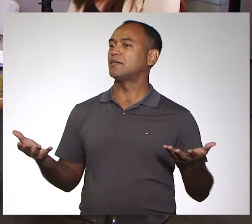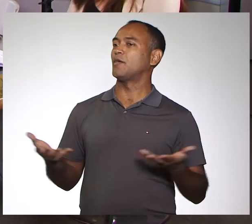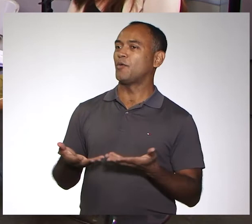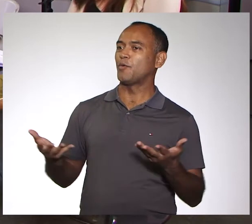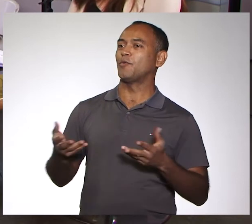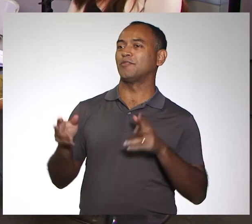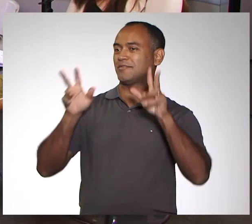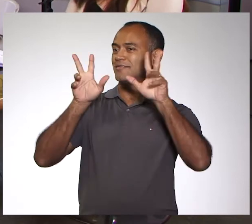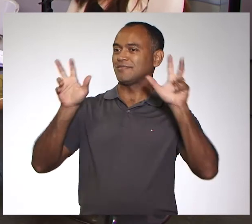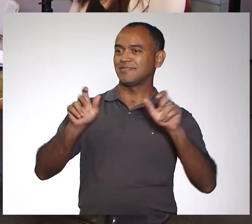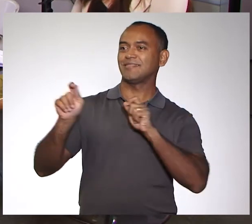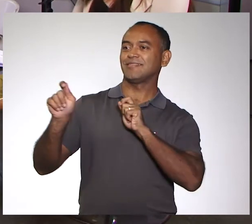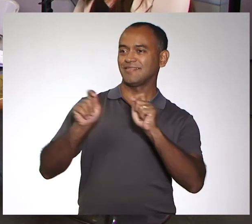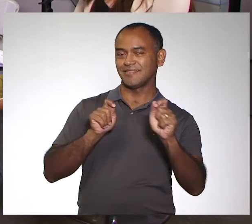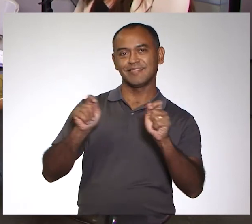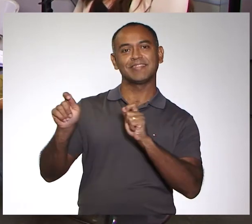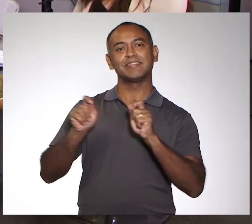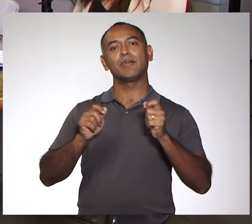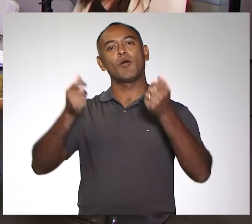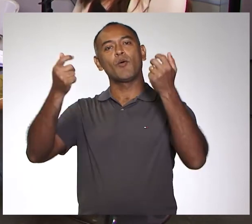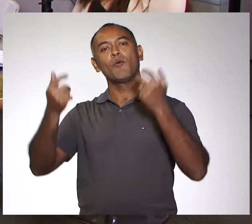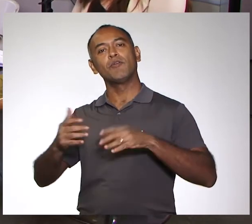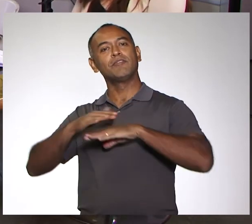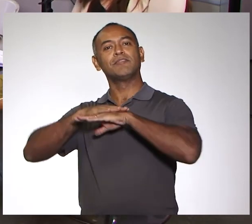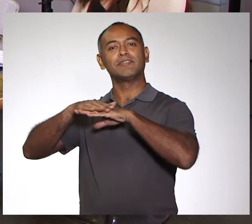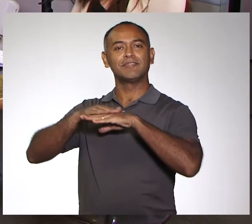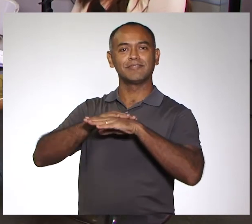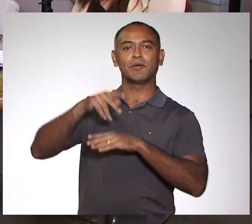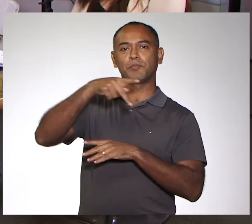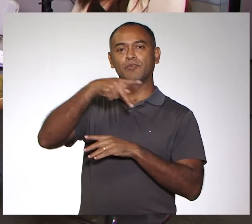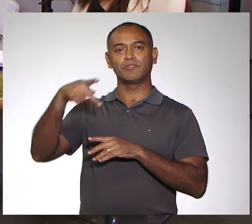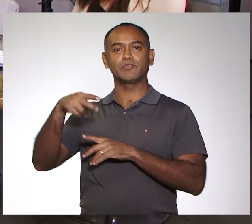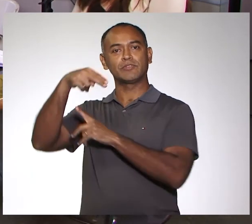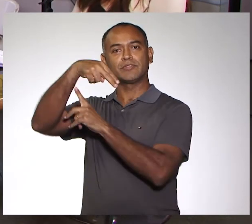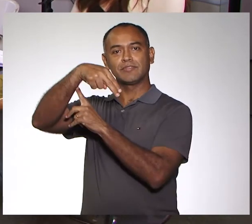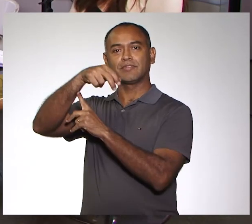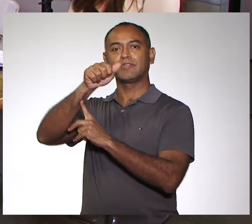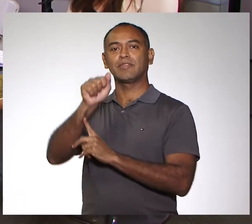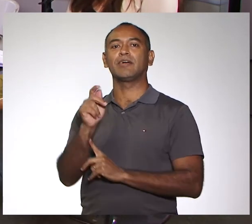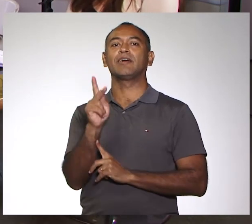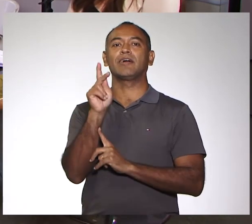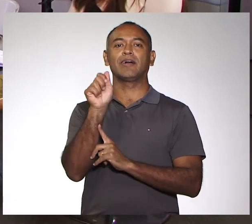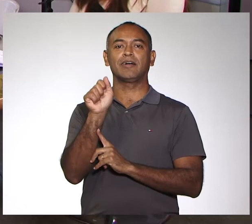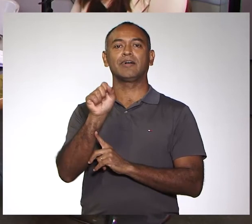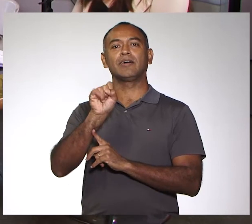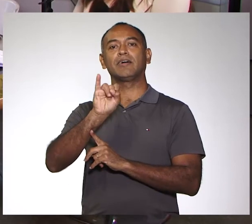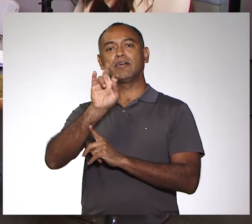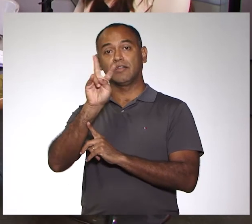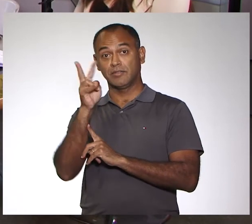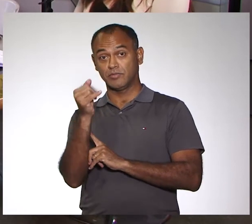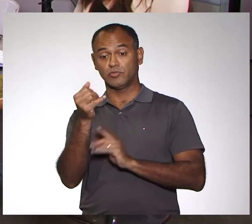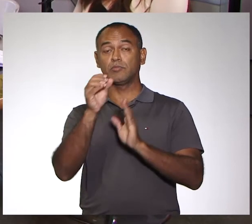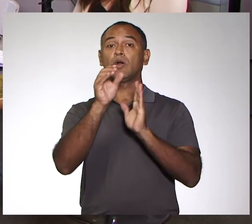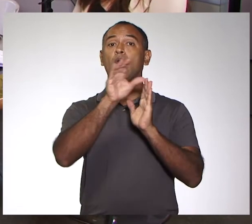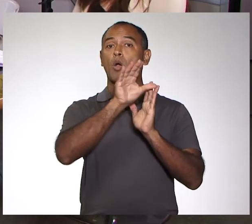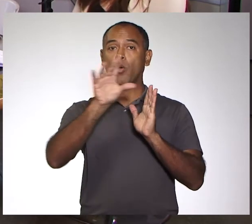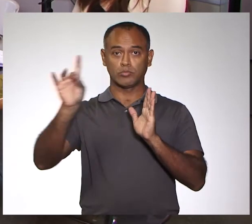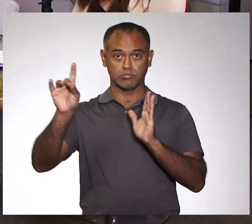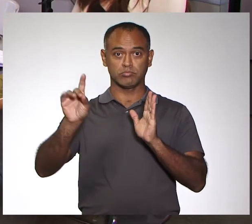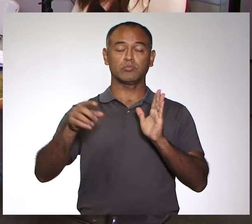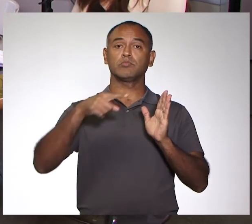E hoje, no assunto à gestão, nós conversamos com a professora Fabiana Nakashima, que é a coordenadora do novo mestrado em Saúde e